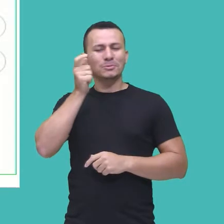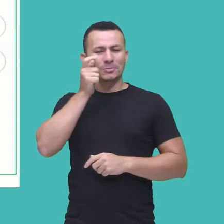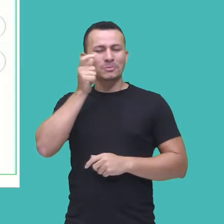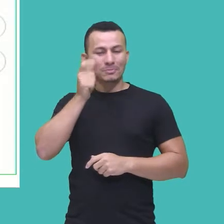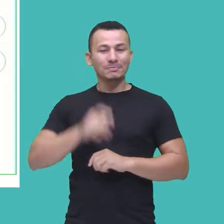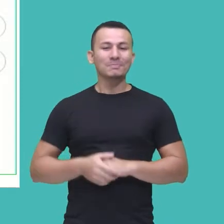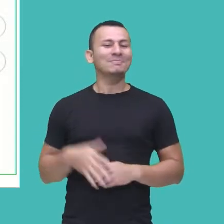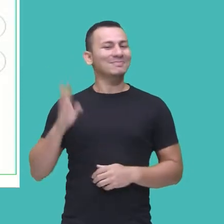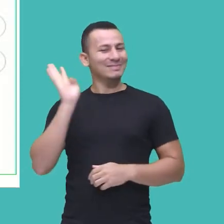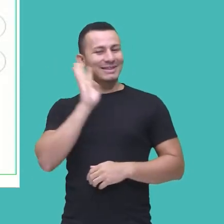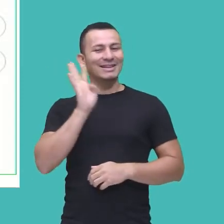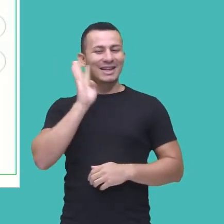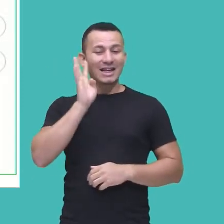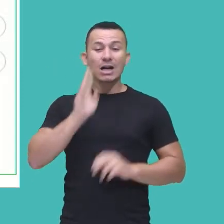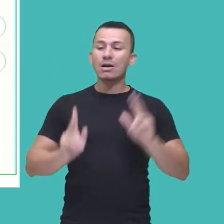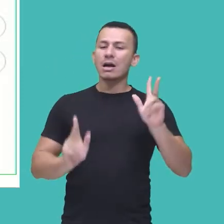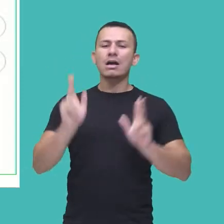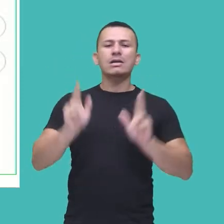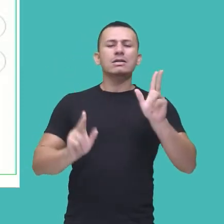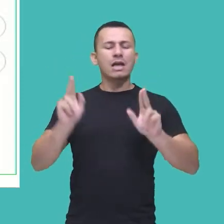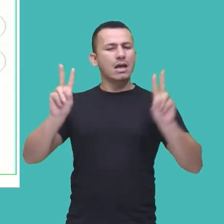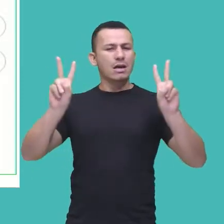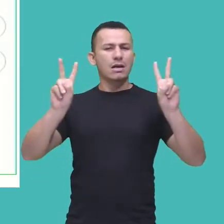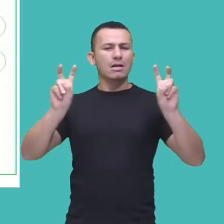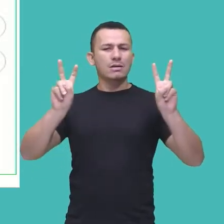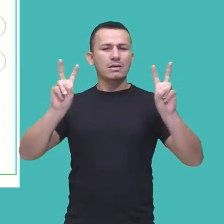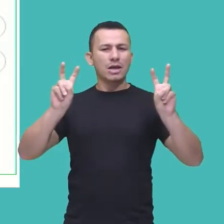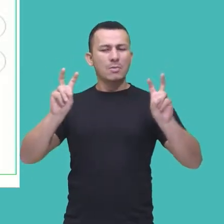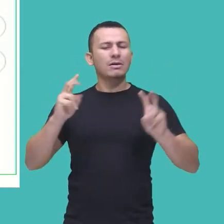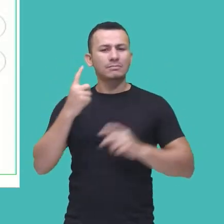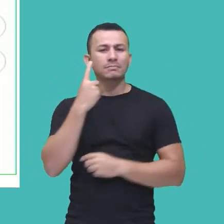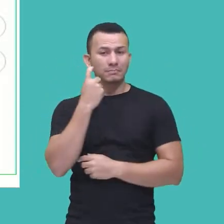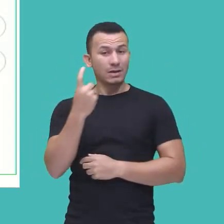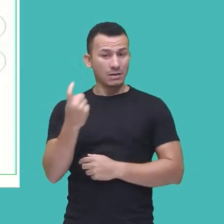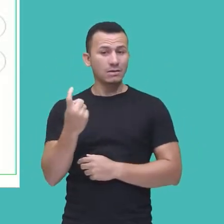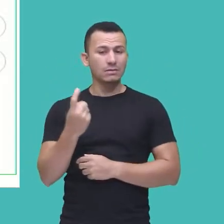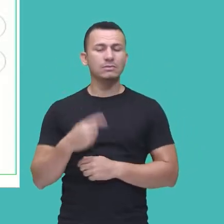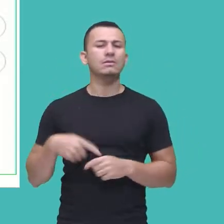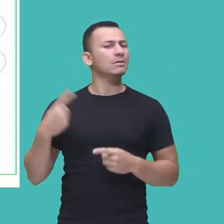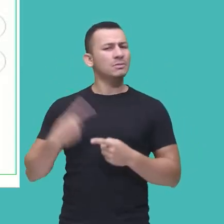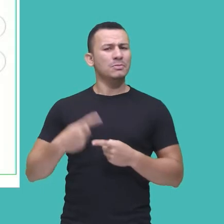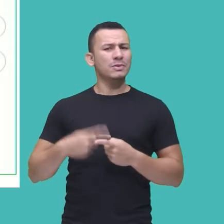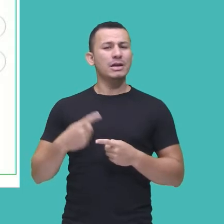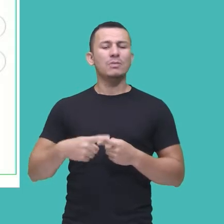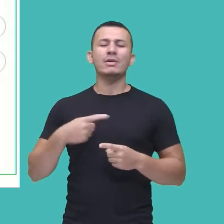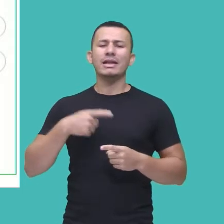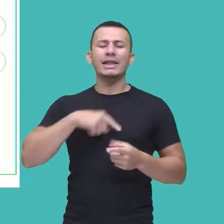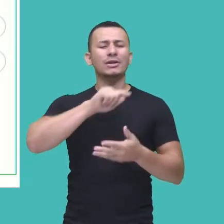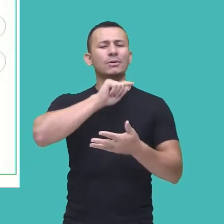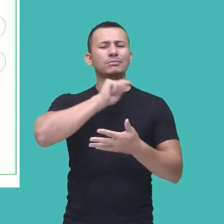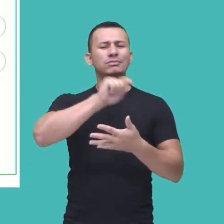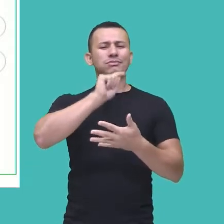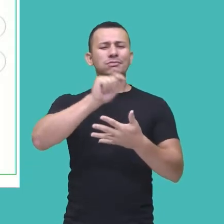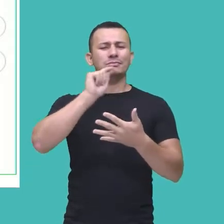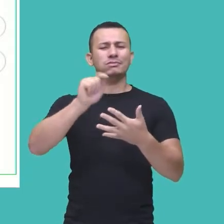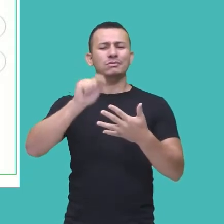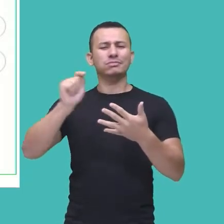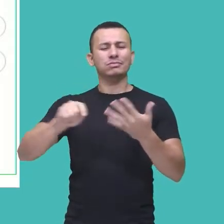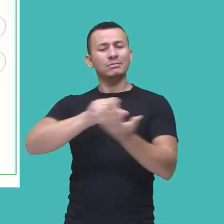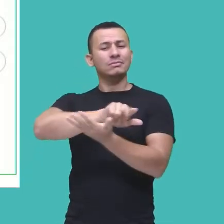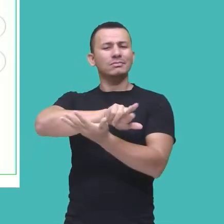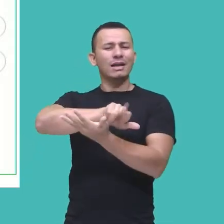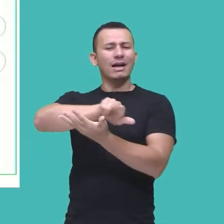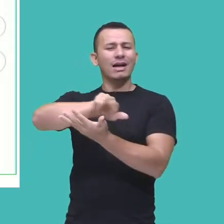né? E série, gente, é um assunto muito interessante porque existe uma diversidade enorme